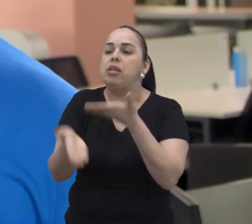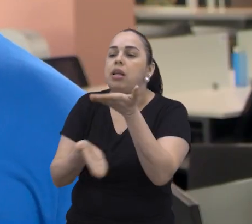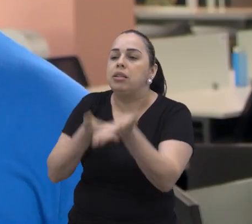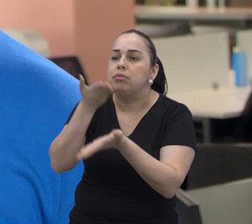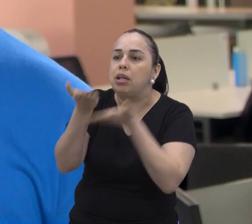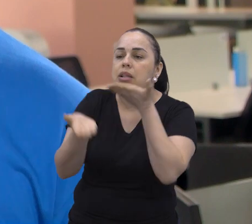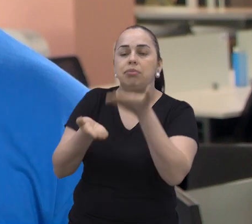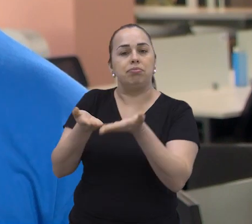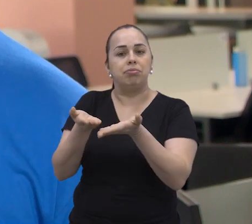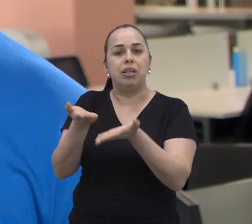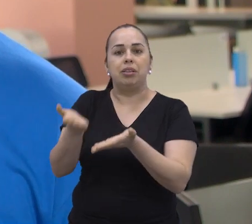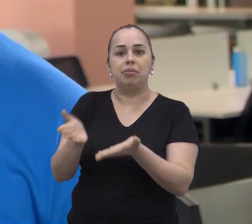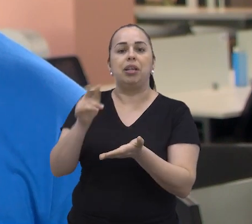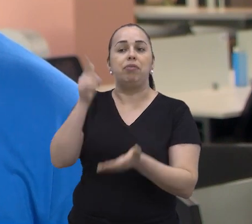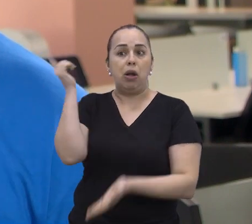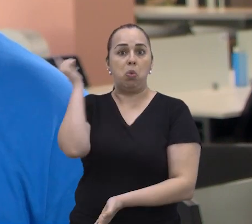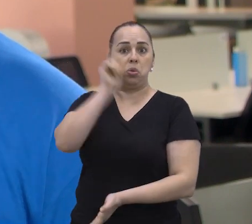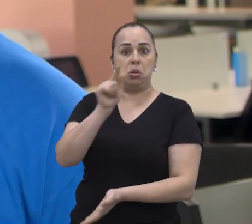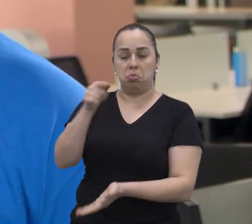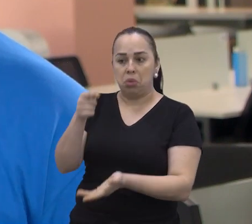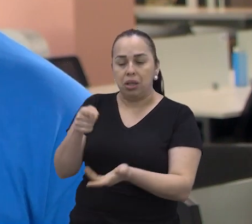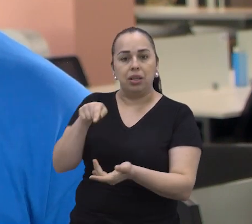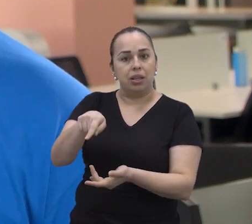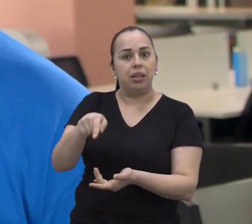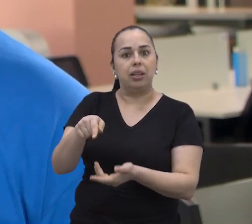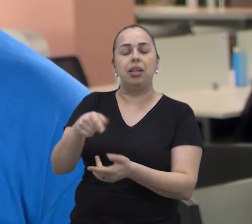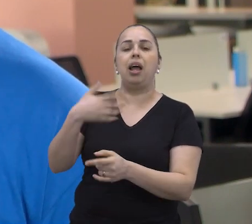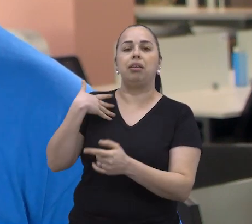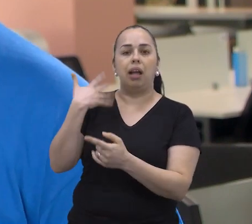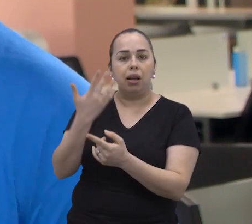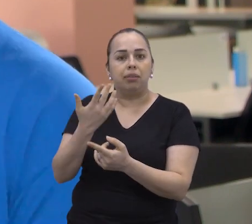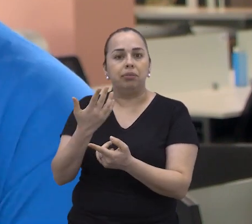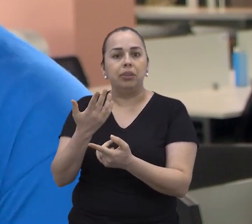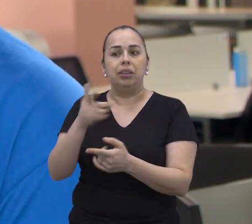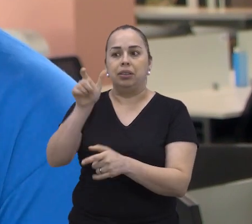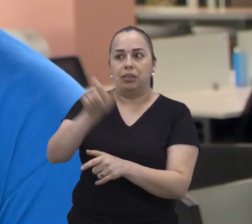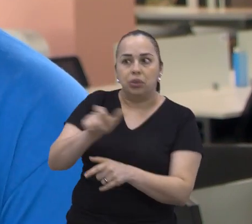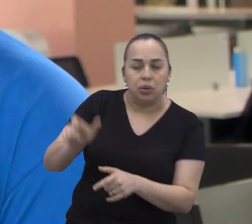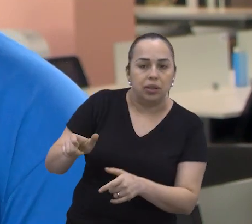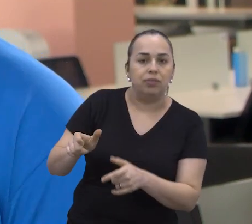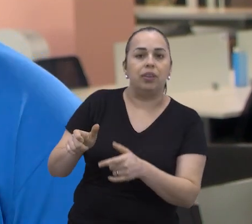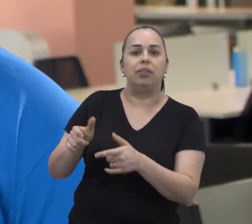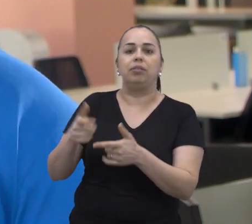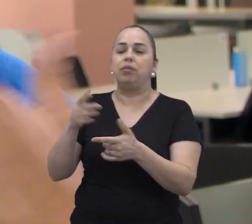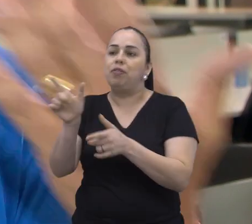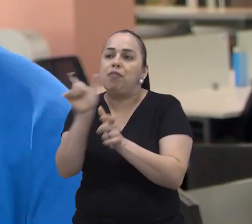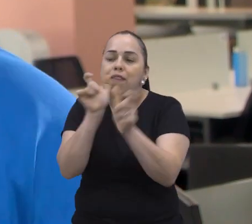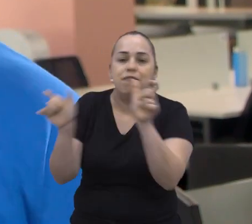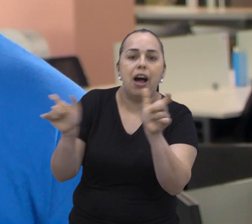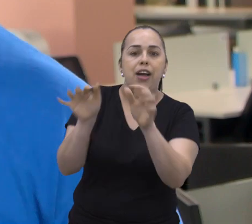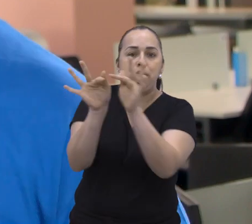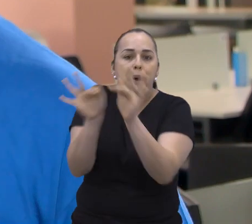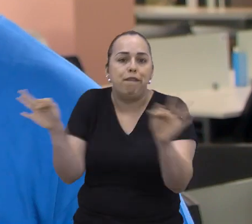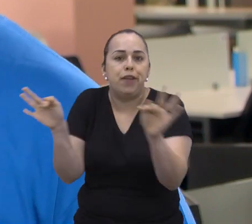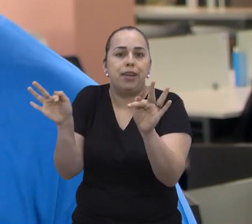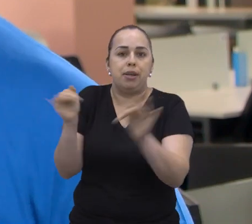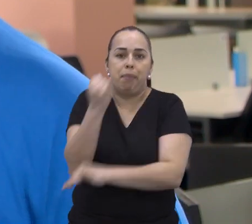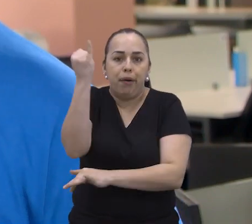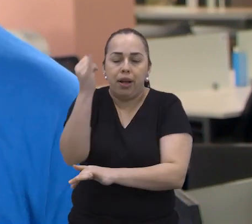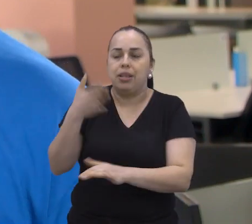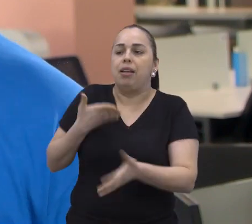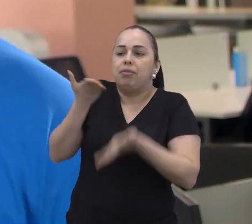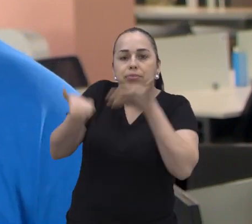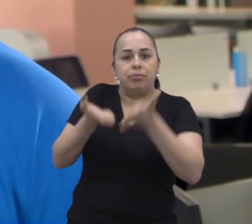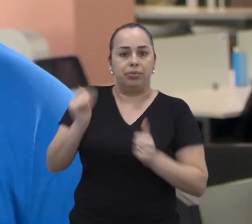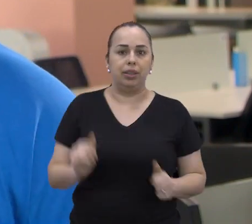autopromoção, mas aquele elogio que você coloca a pessoa na condição de estar sendo apreciada por um tipo de argumentação, por uma fala,